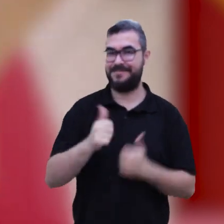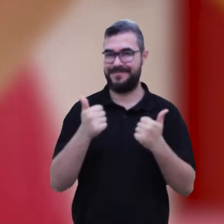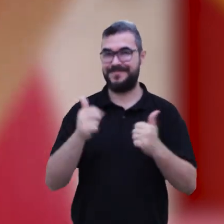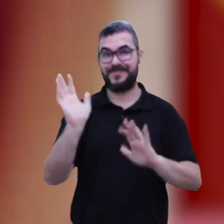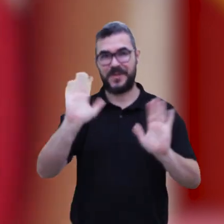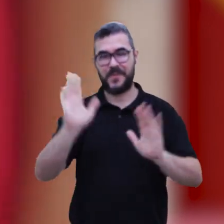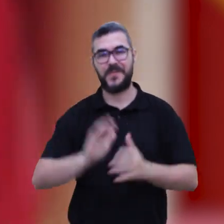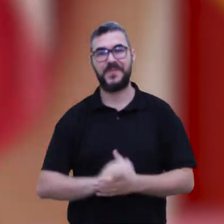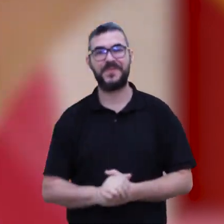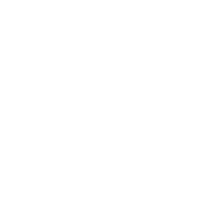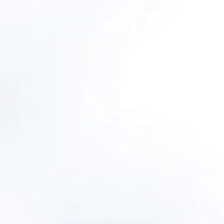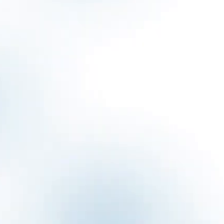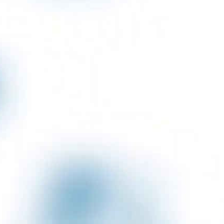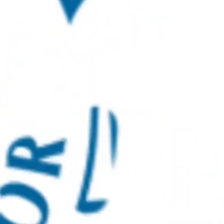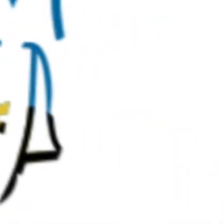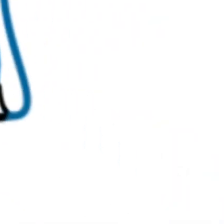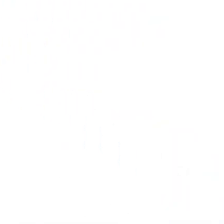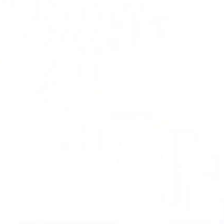ninguém perder a data. Tchau!